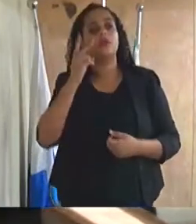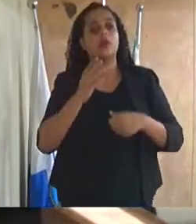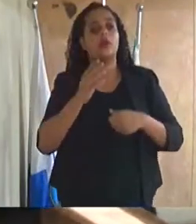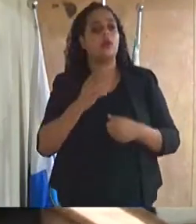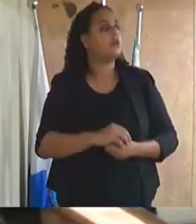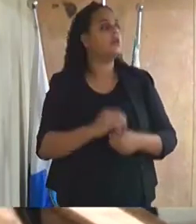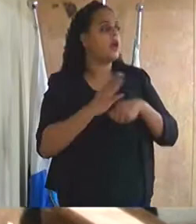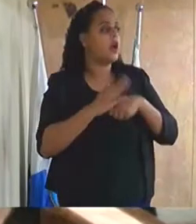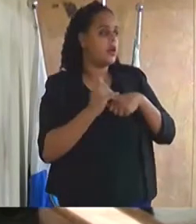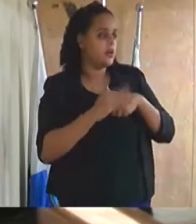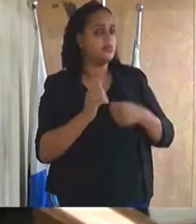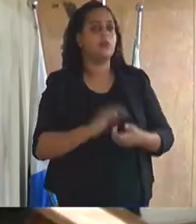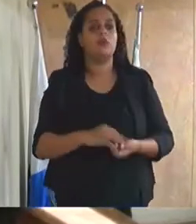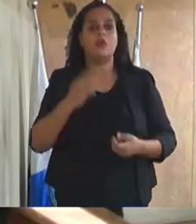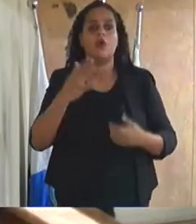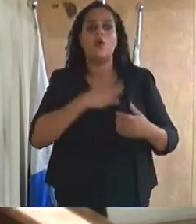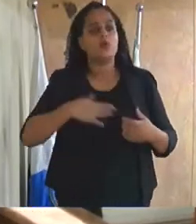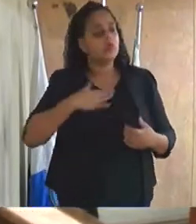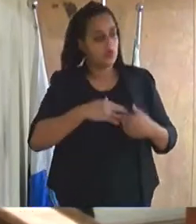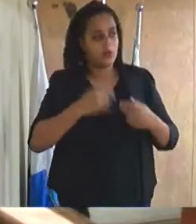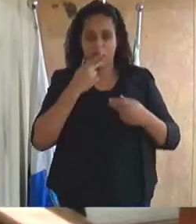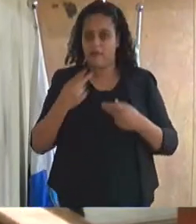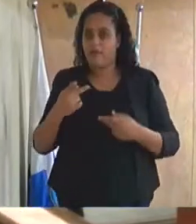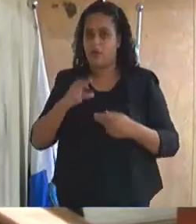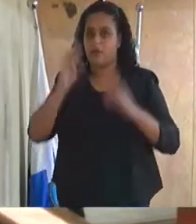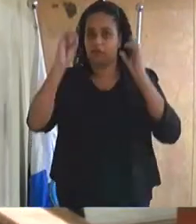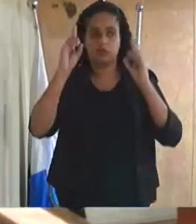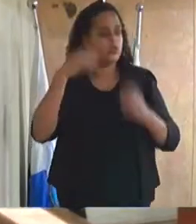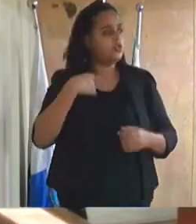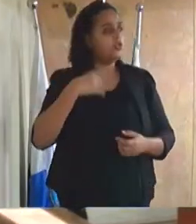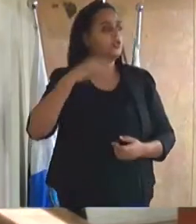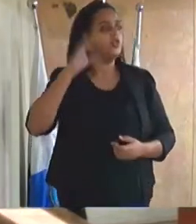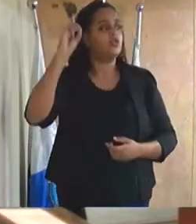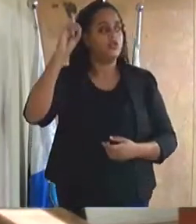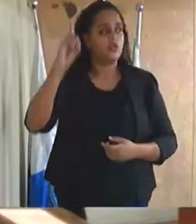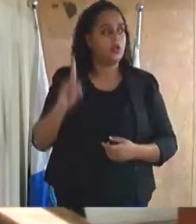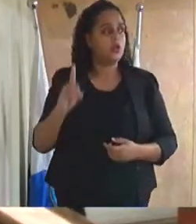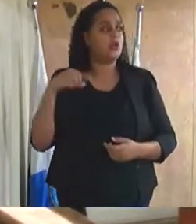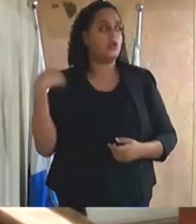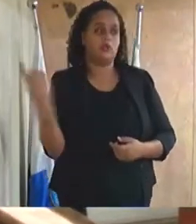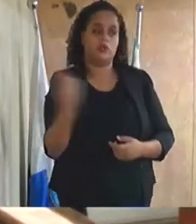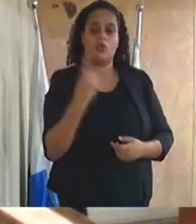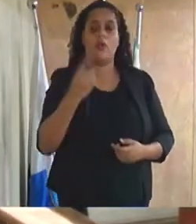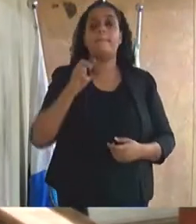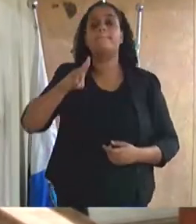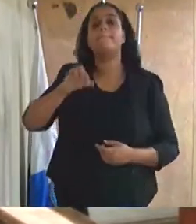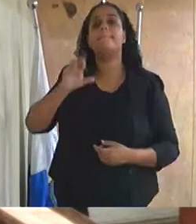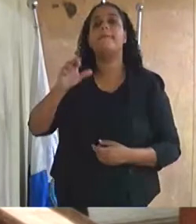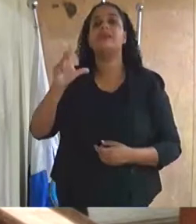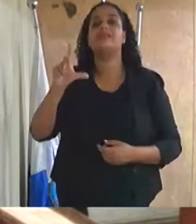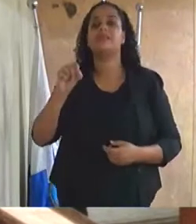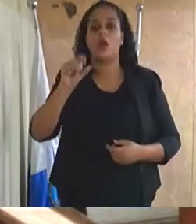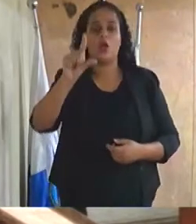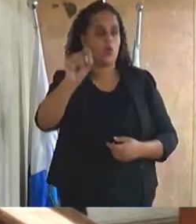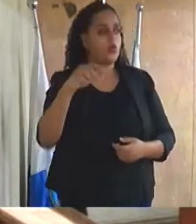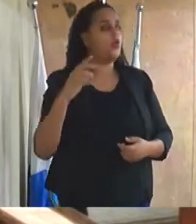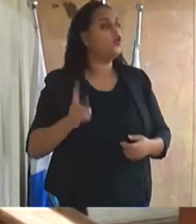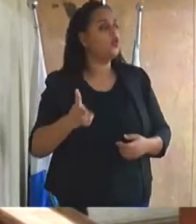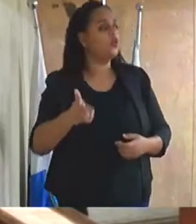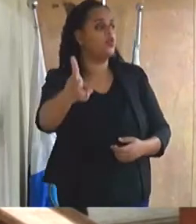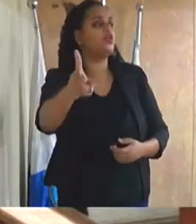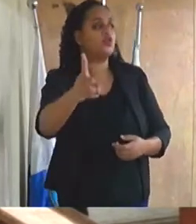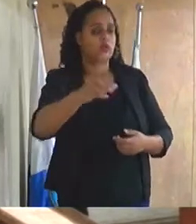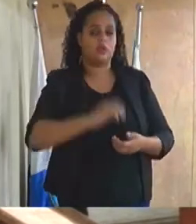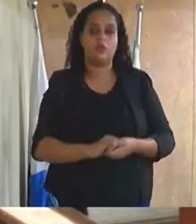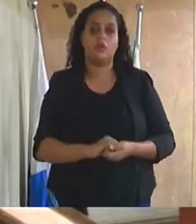eu gostaria aqui de falar a respeito do vereador Marcelo do Seudino, que foi um vereador muito atuante e continua sendo